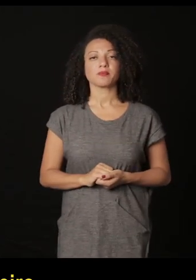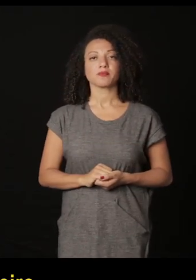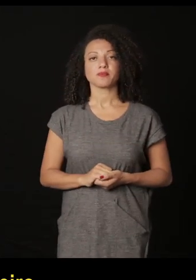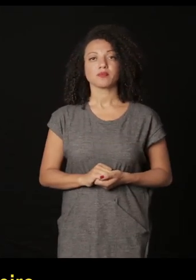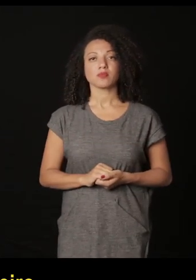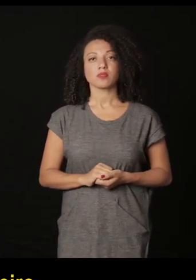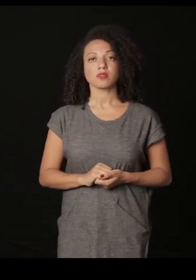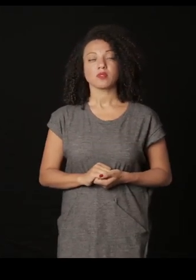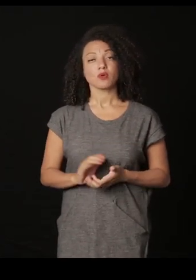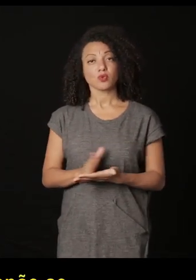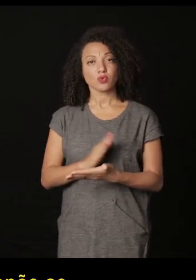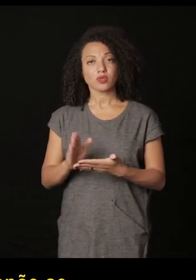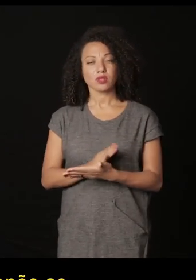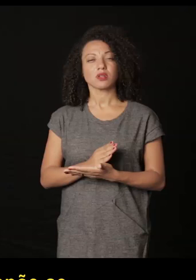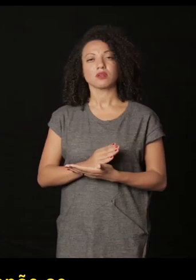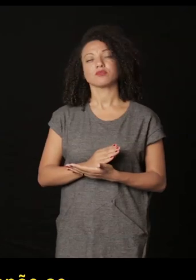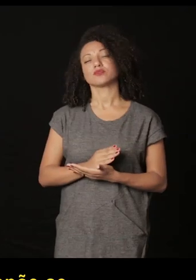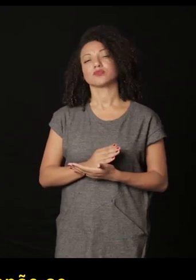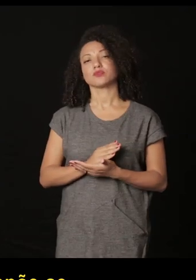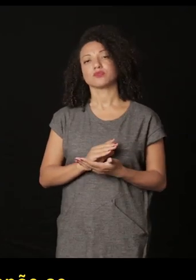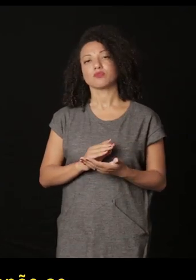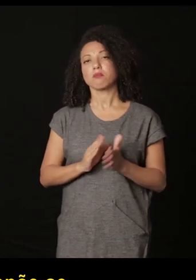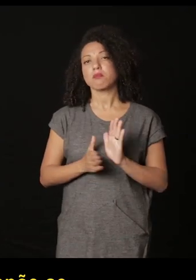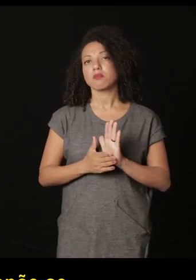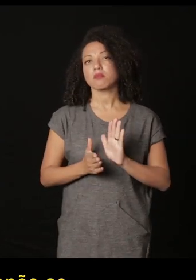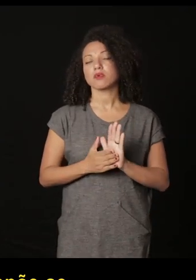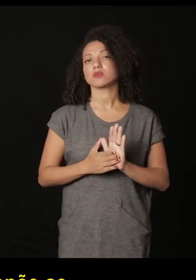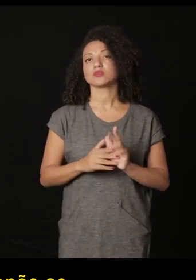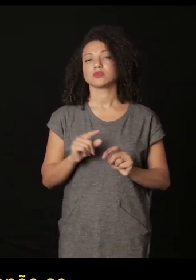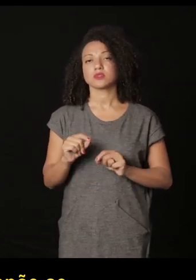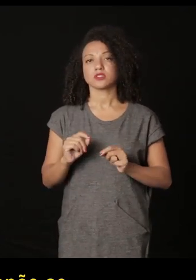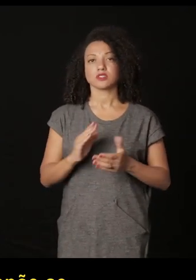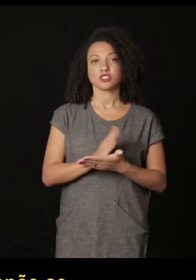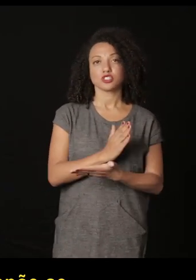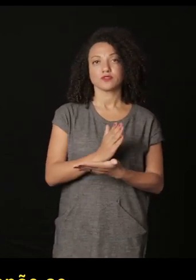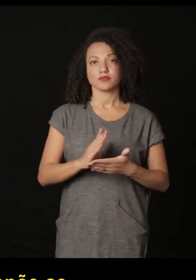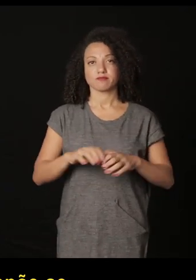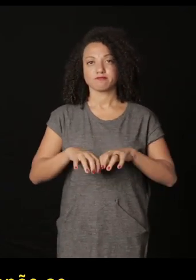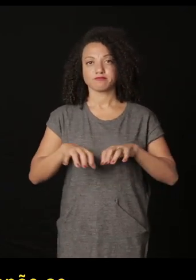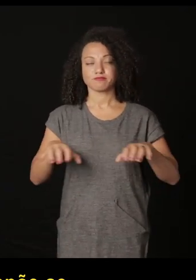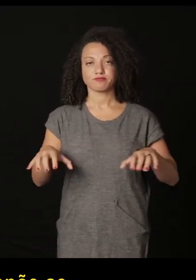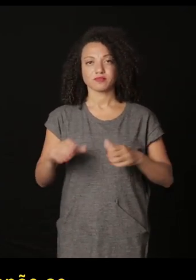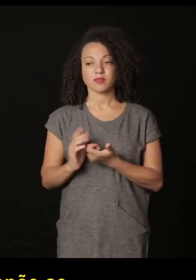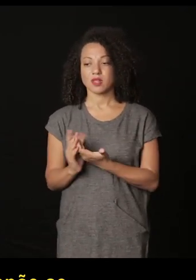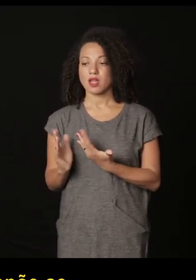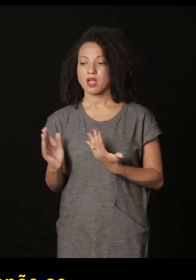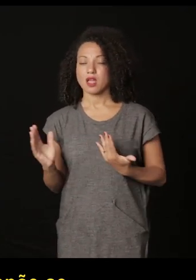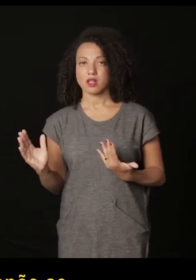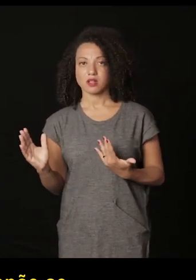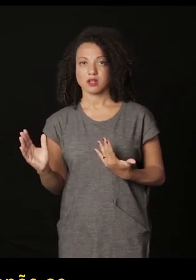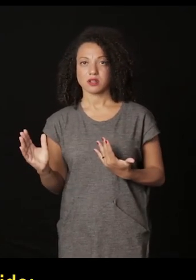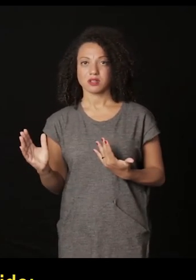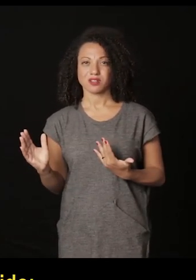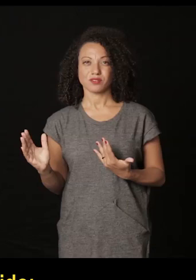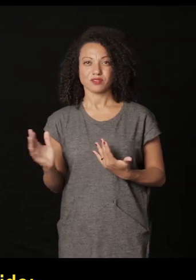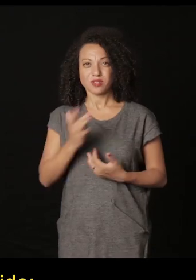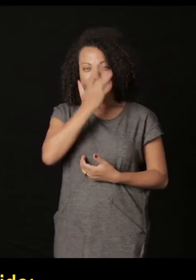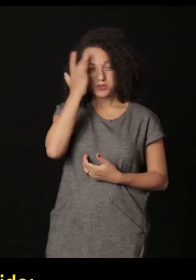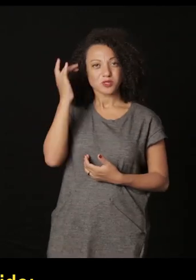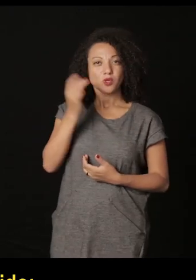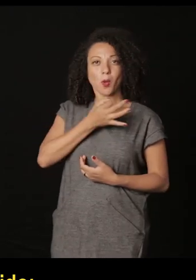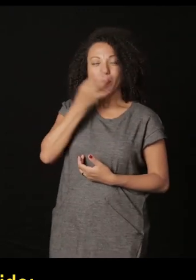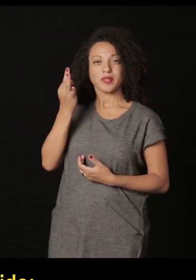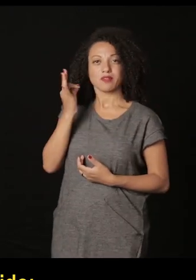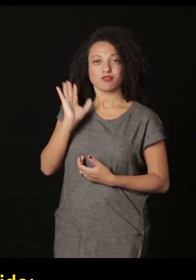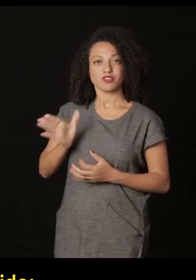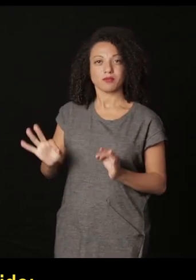uma tradução em mal de arquivo Derrida propõe-se a distinguir o arquivo daquilo ao